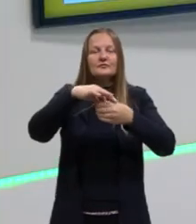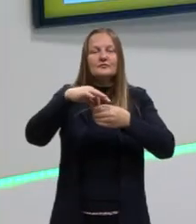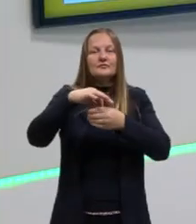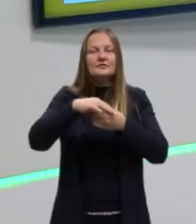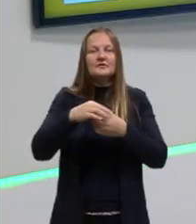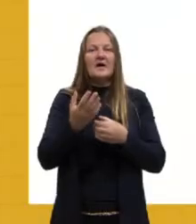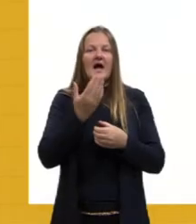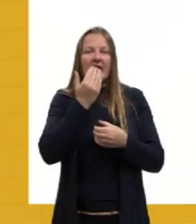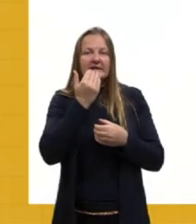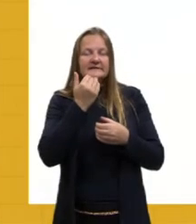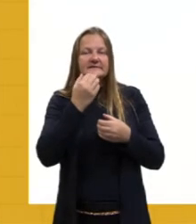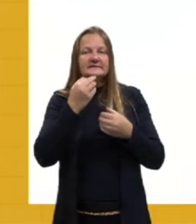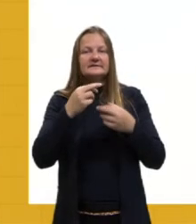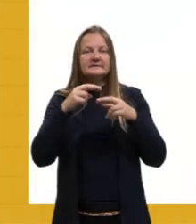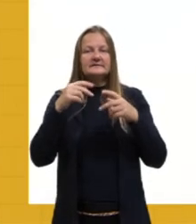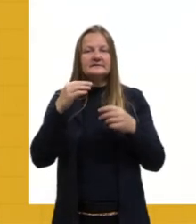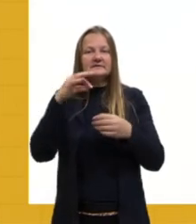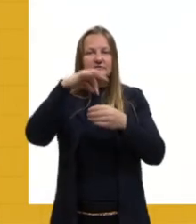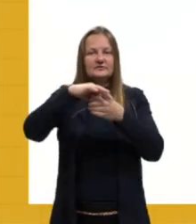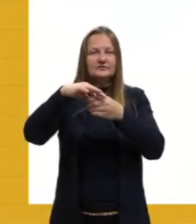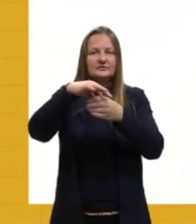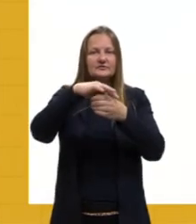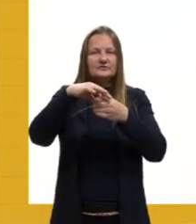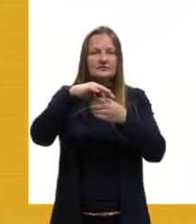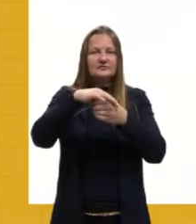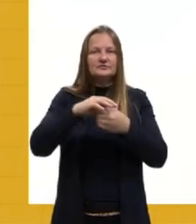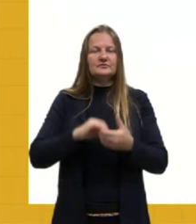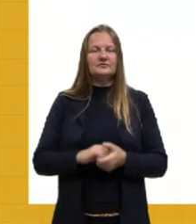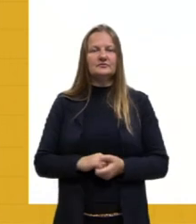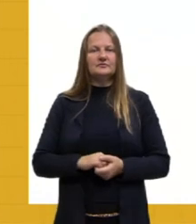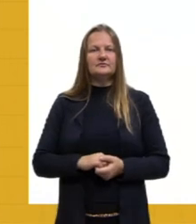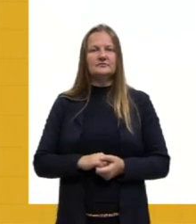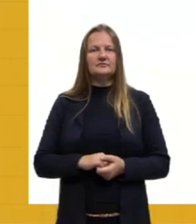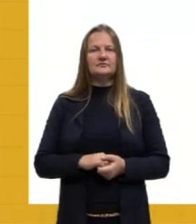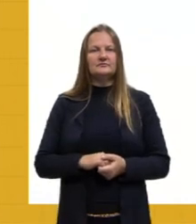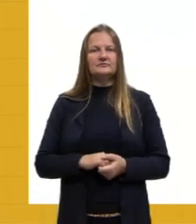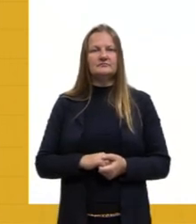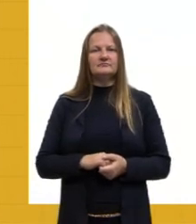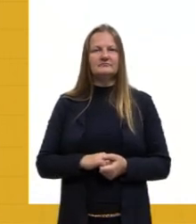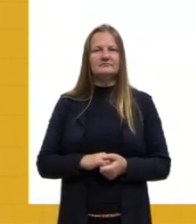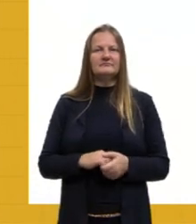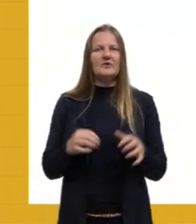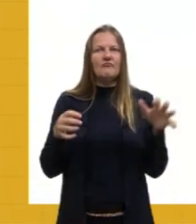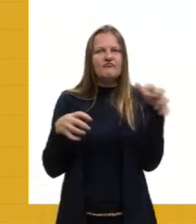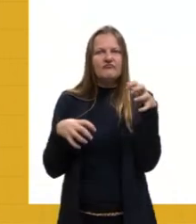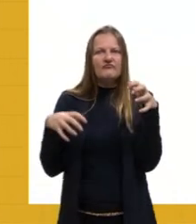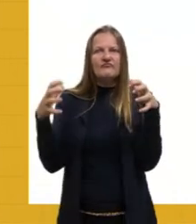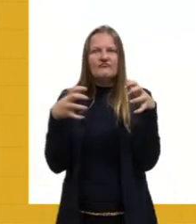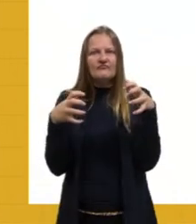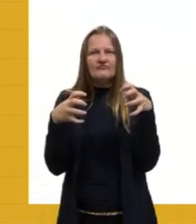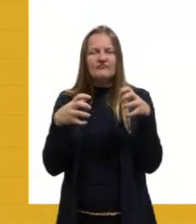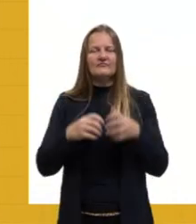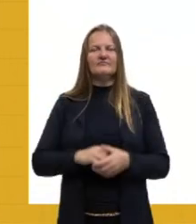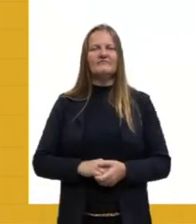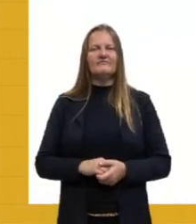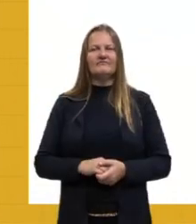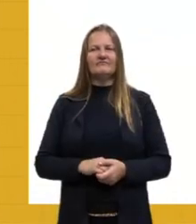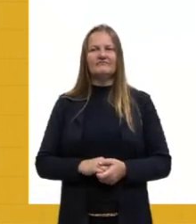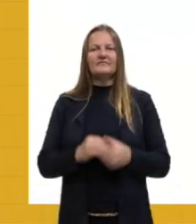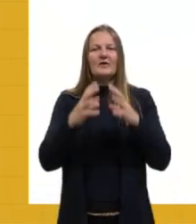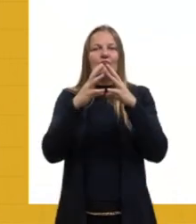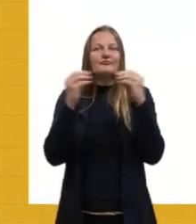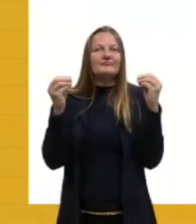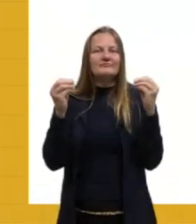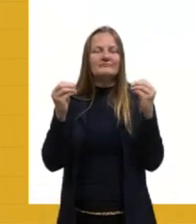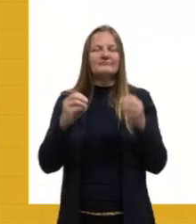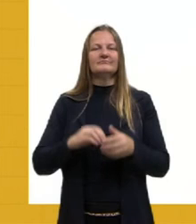então, à extinção do bicho preguiça, da preguiça gigante. Que bicho preguiça? É, preguiça gigante que já foi extinta.